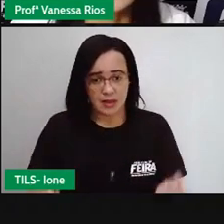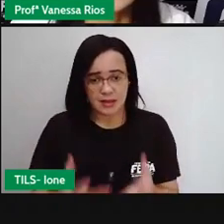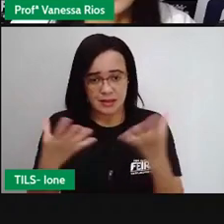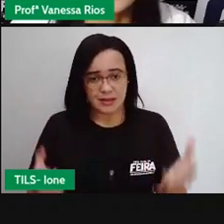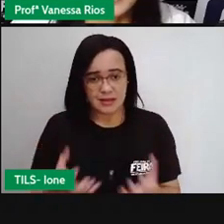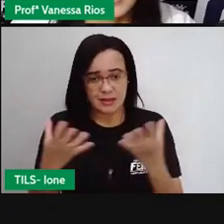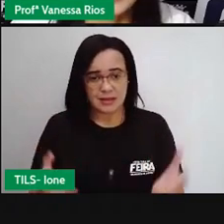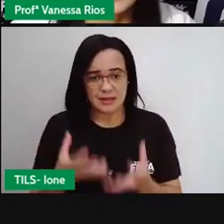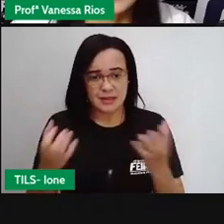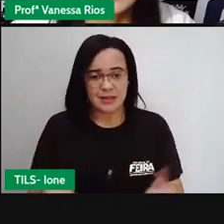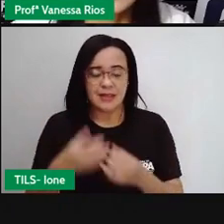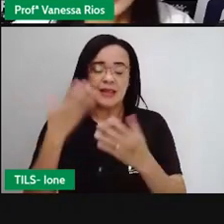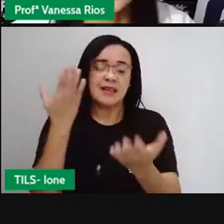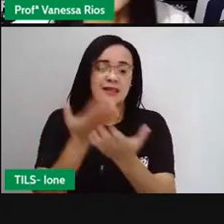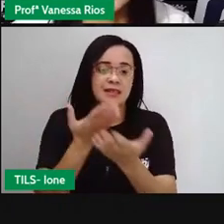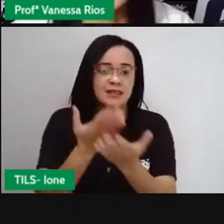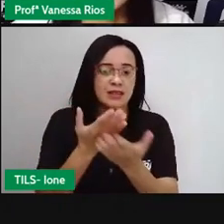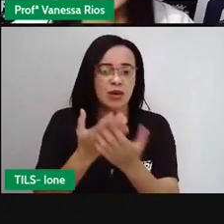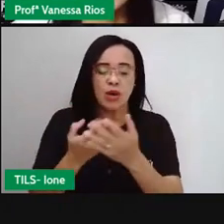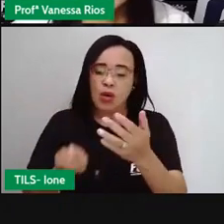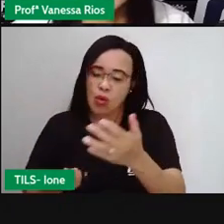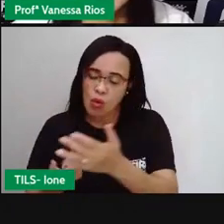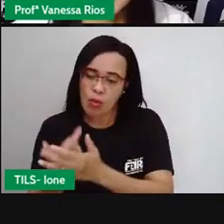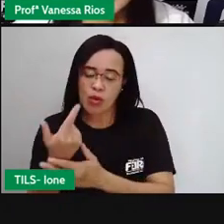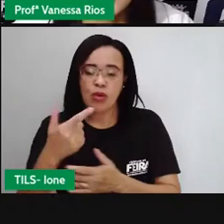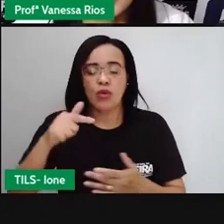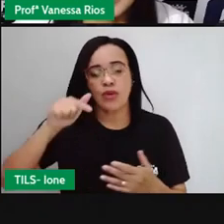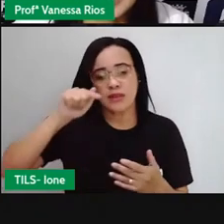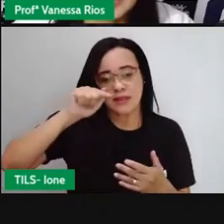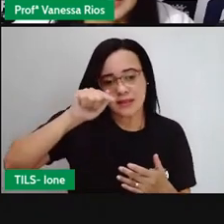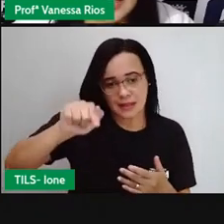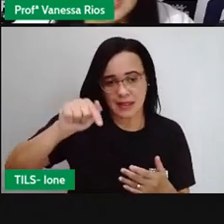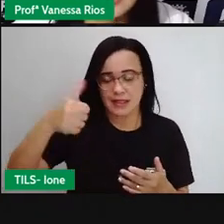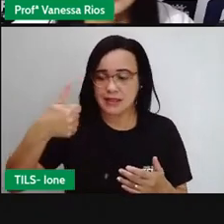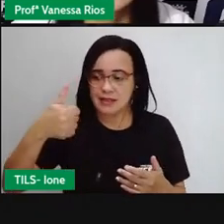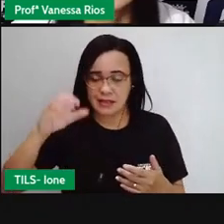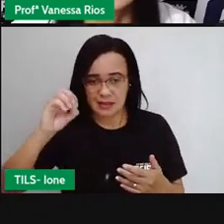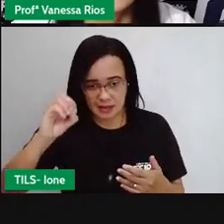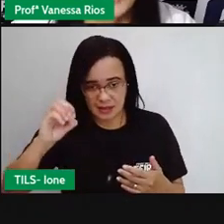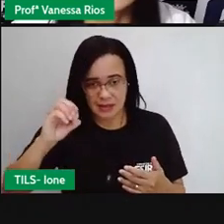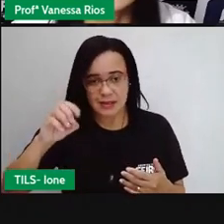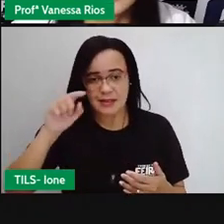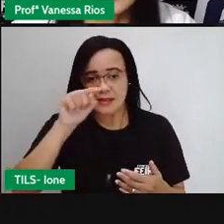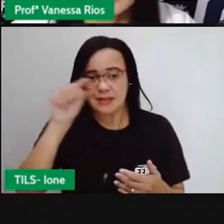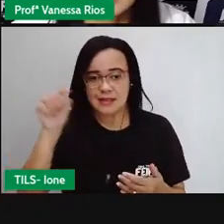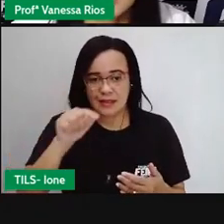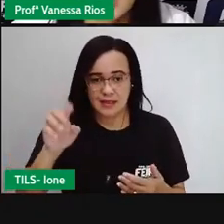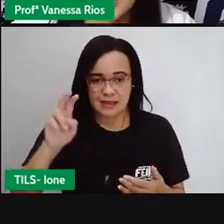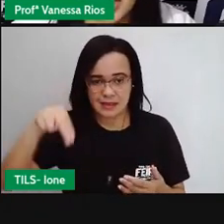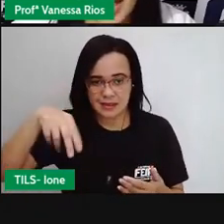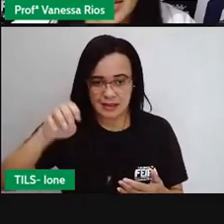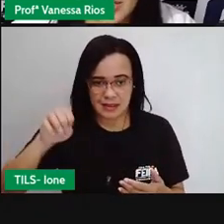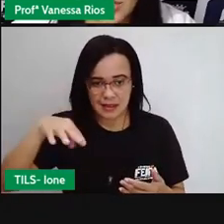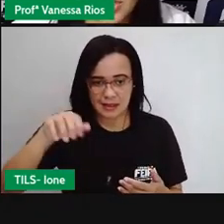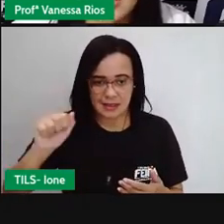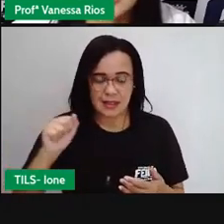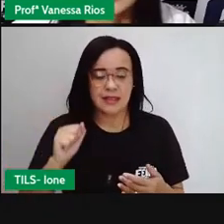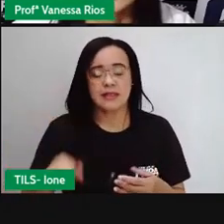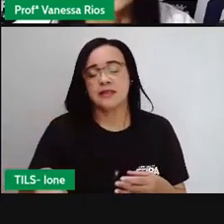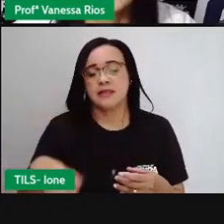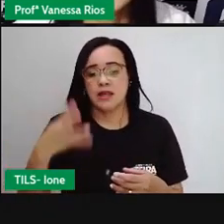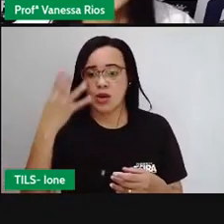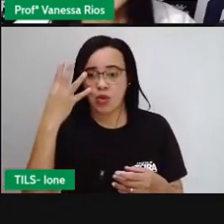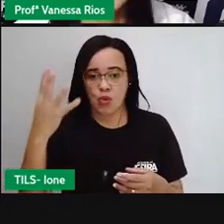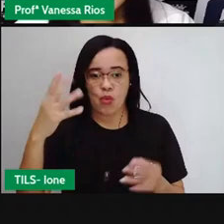foi preciso comprar sete dezenas e oito unidades de bananas quatro dezenas e meia de laranjas